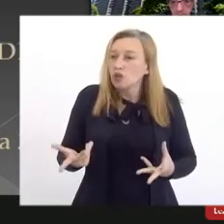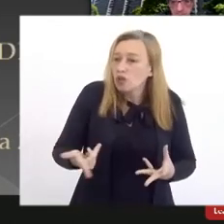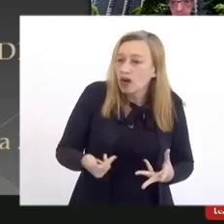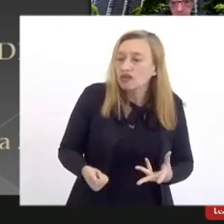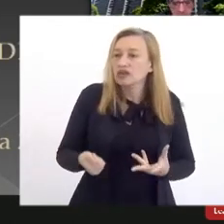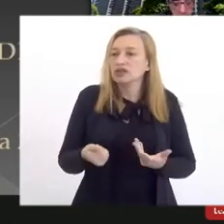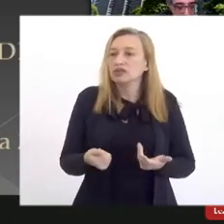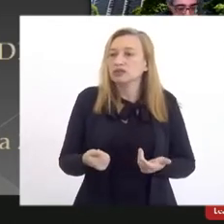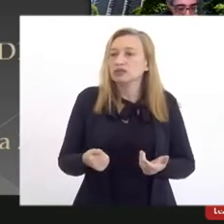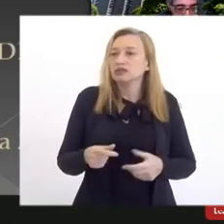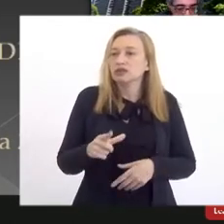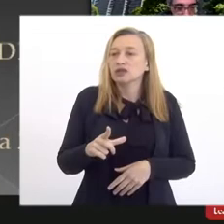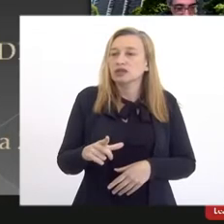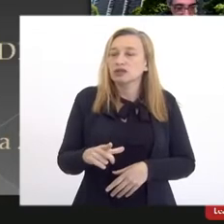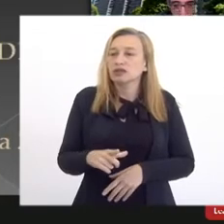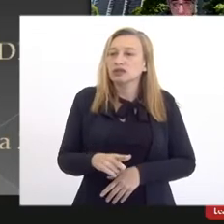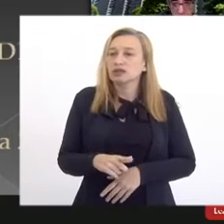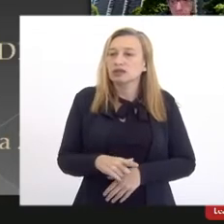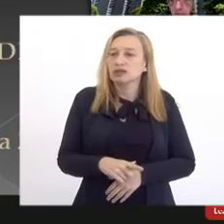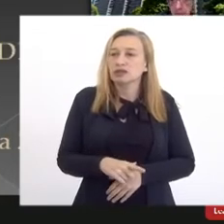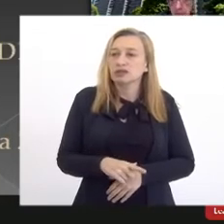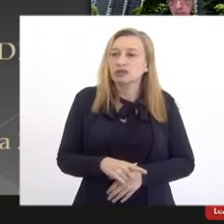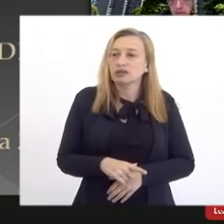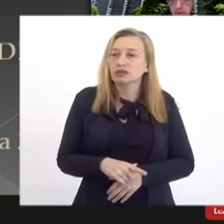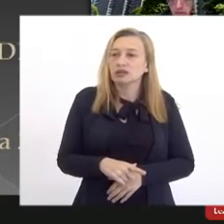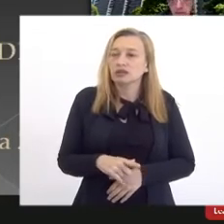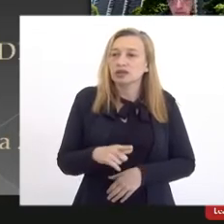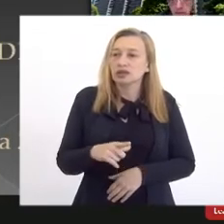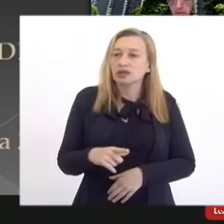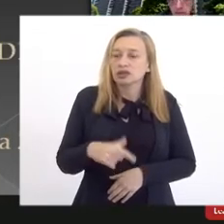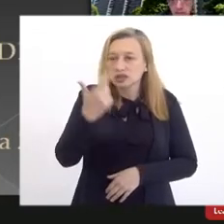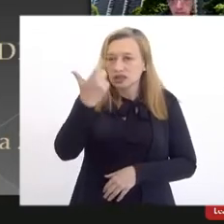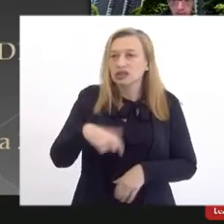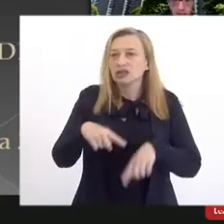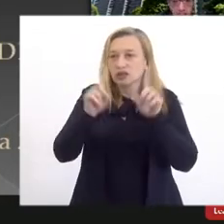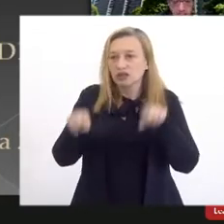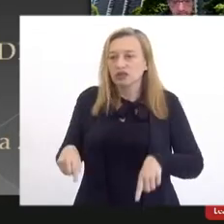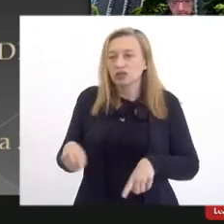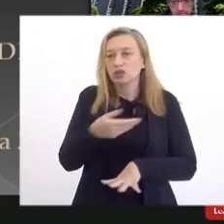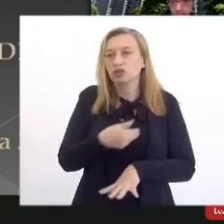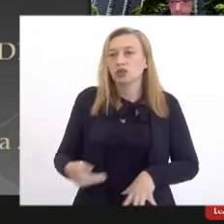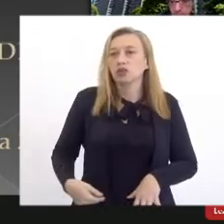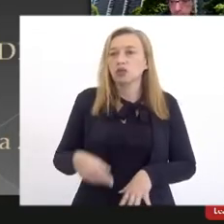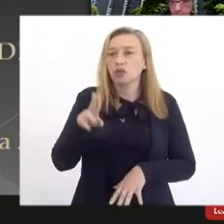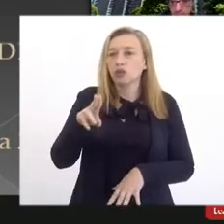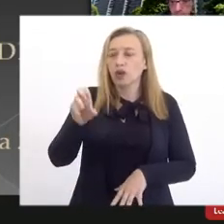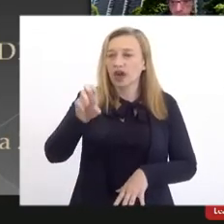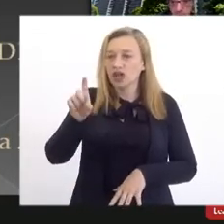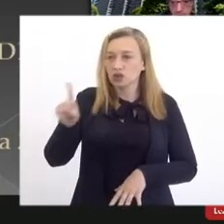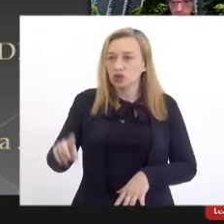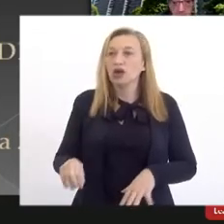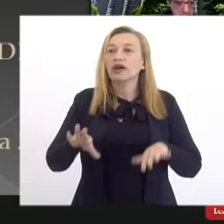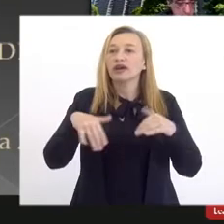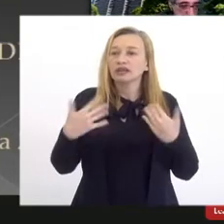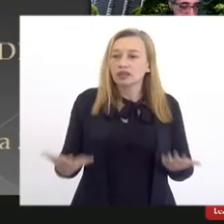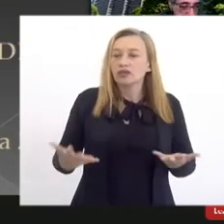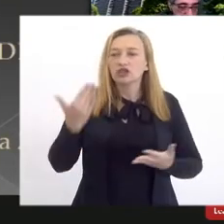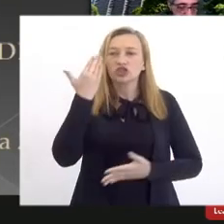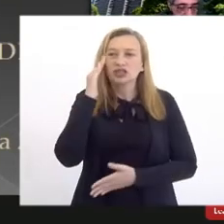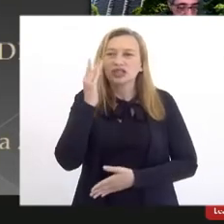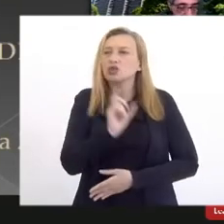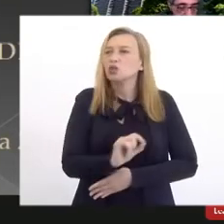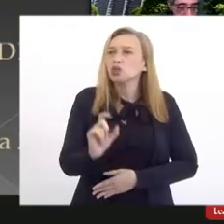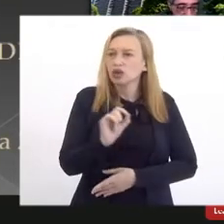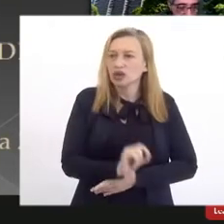para terem o mérito então de serem servidores desuízo. Então, a gente entende